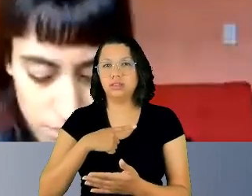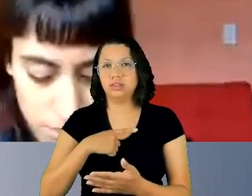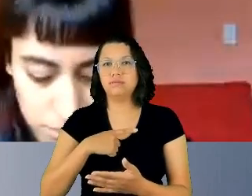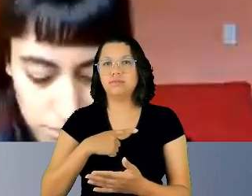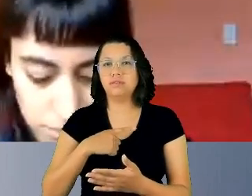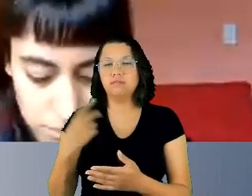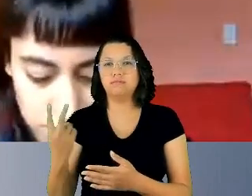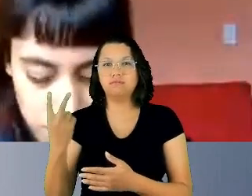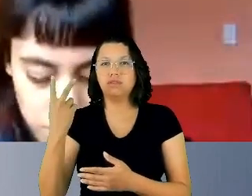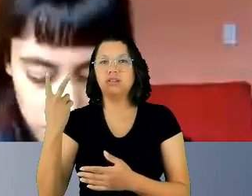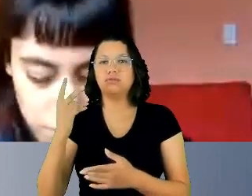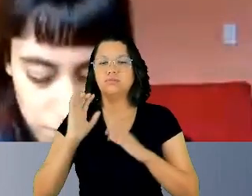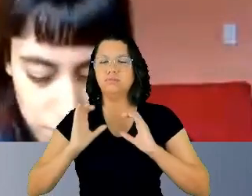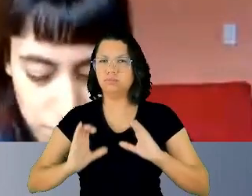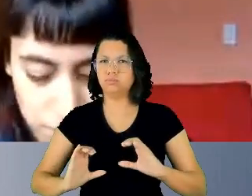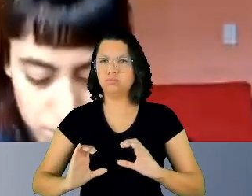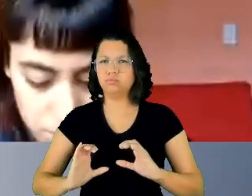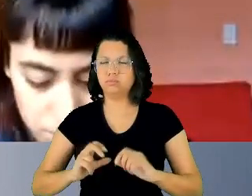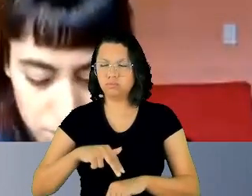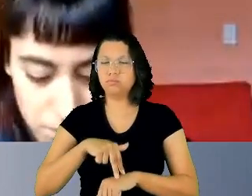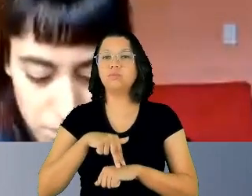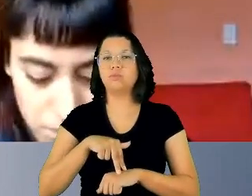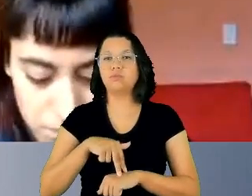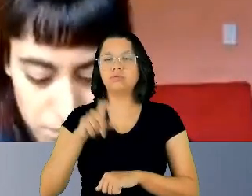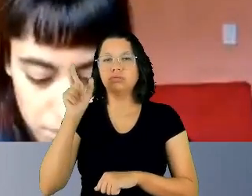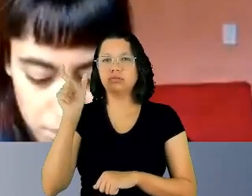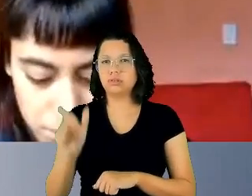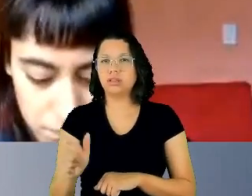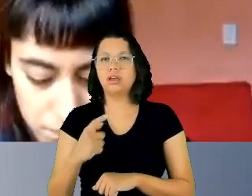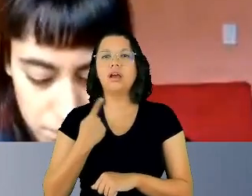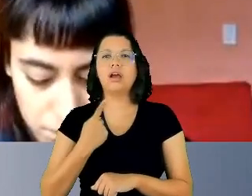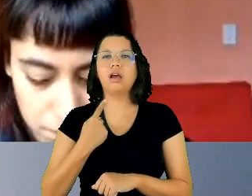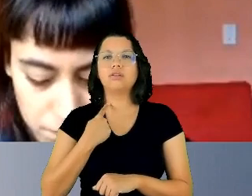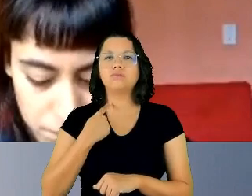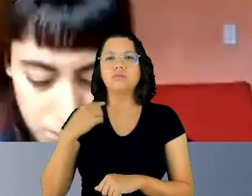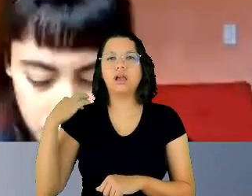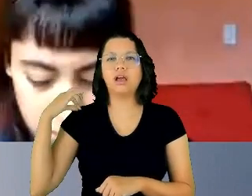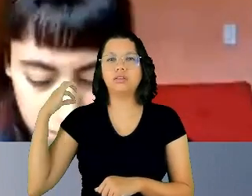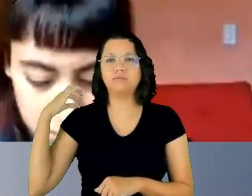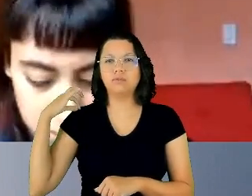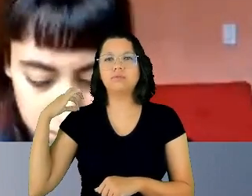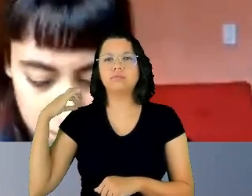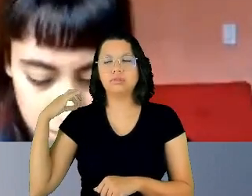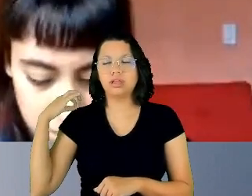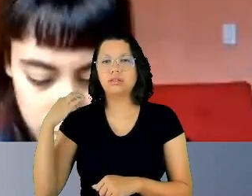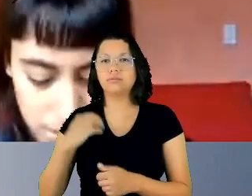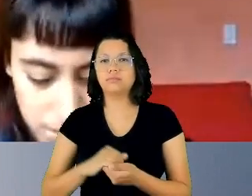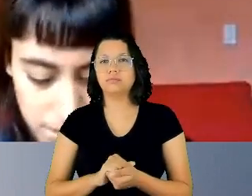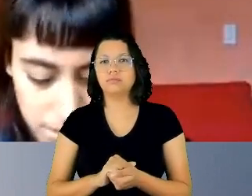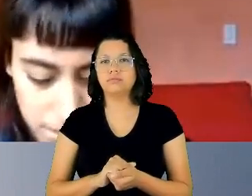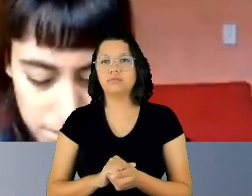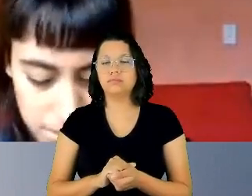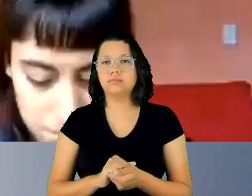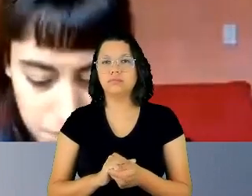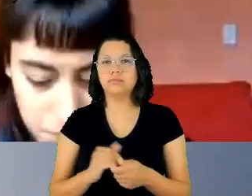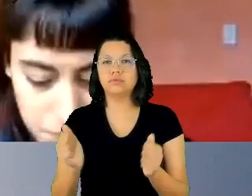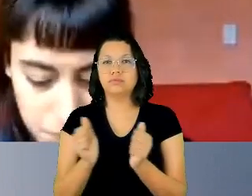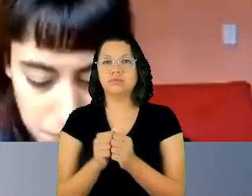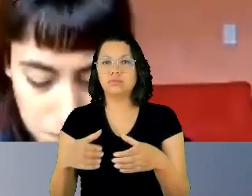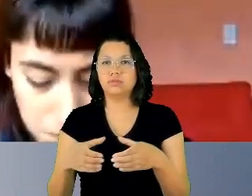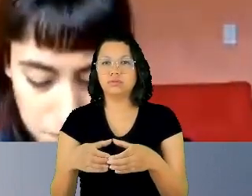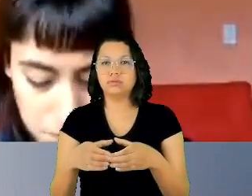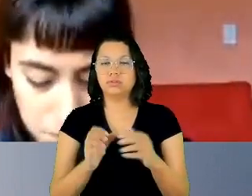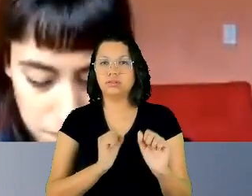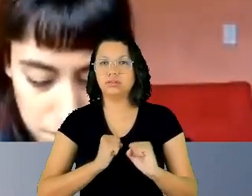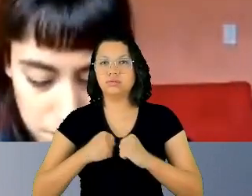valores e a sua postura, seja como advogada voluntária perante as associações de defesa